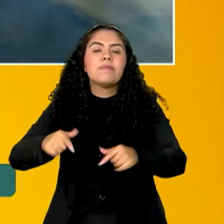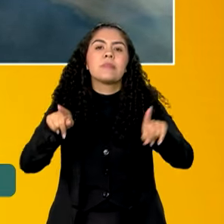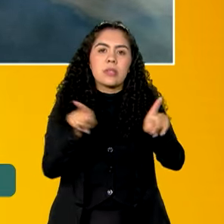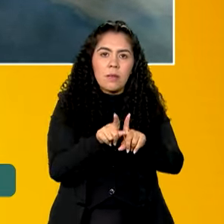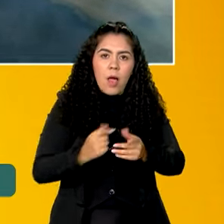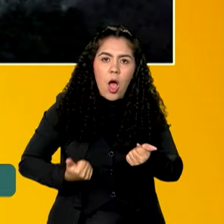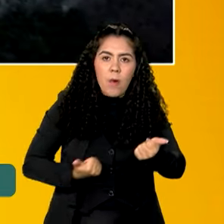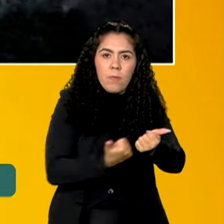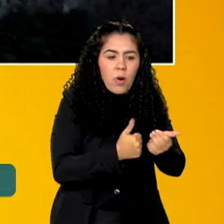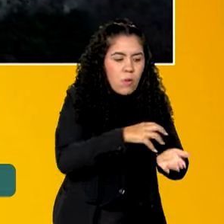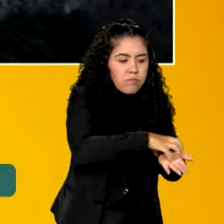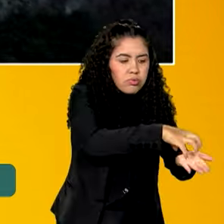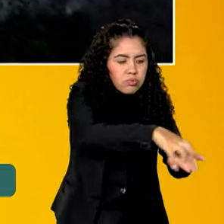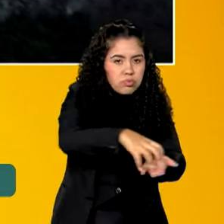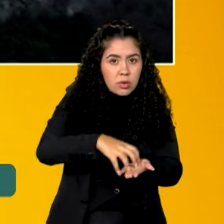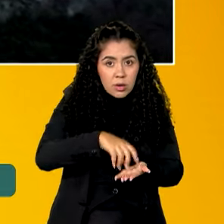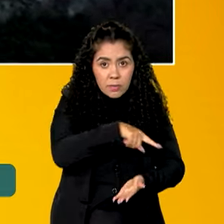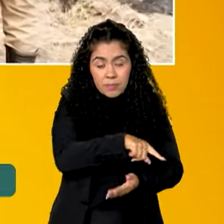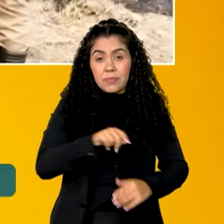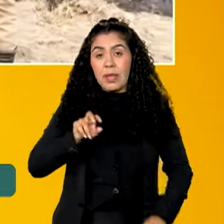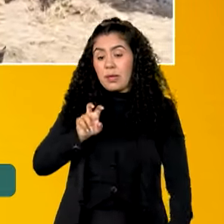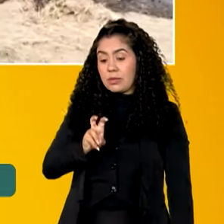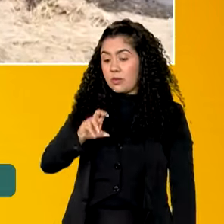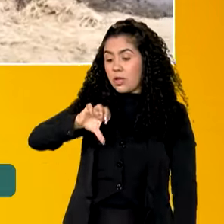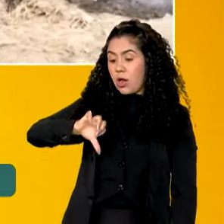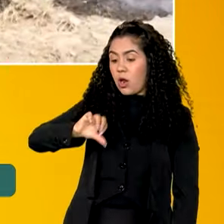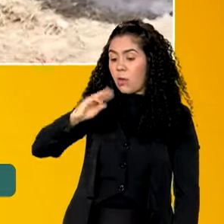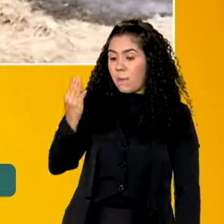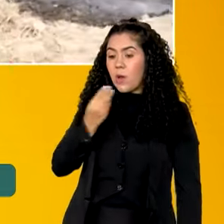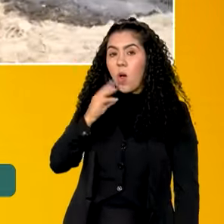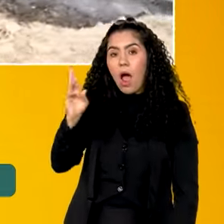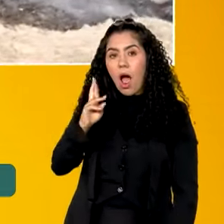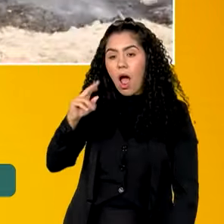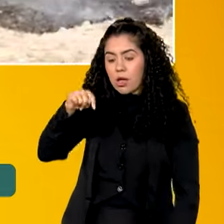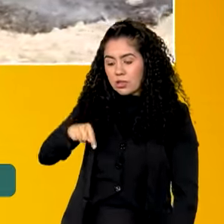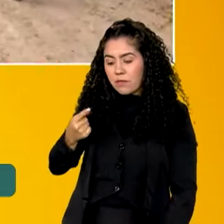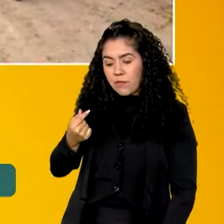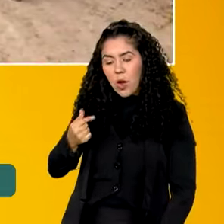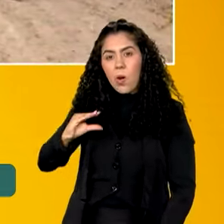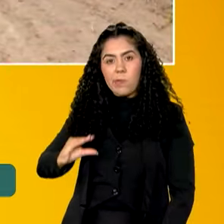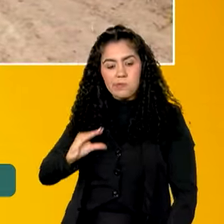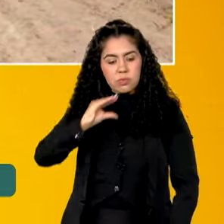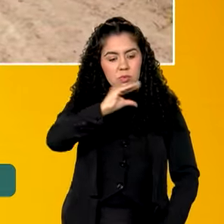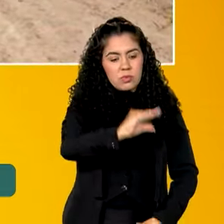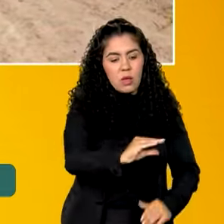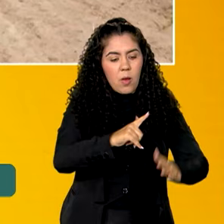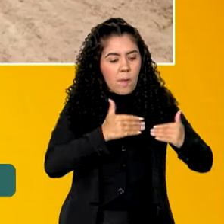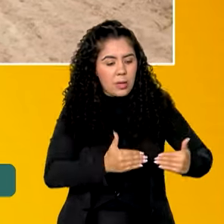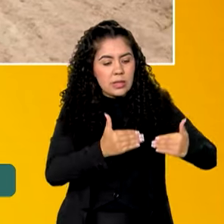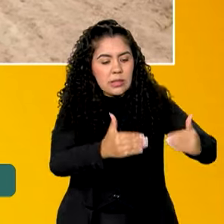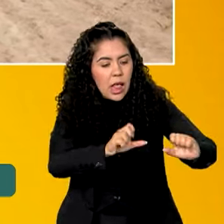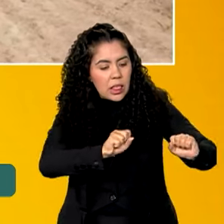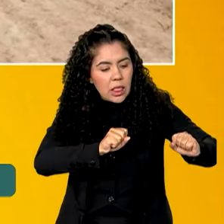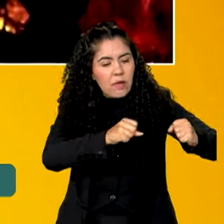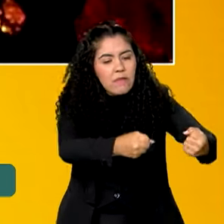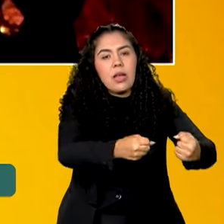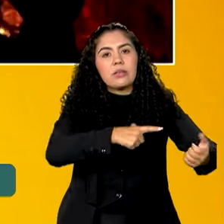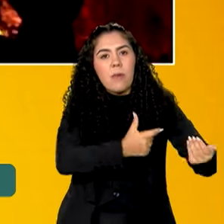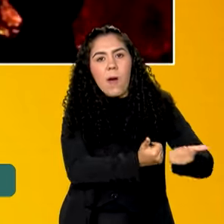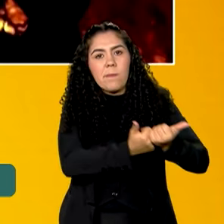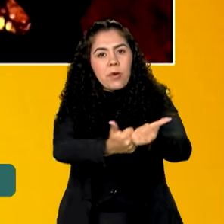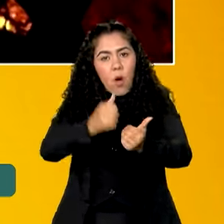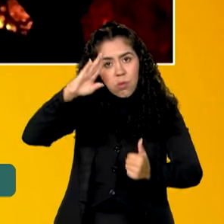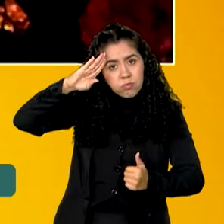unidades de conservação. Outros 59 milhões de reais são para o Ministério da Defesa, para apoio às Forças Armadas,